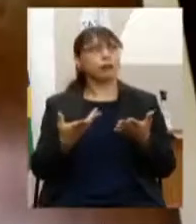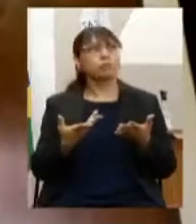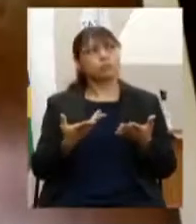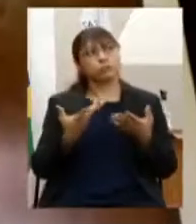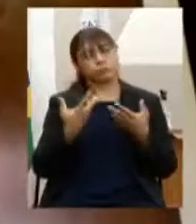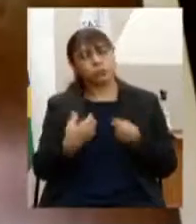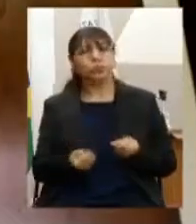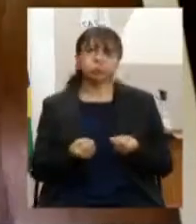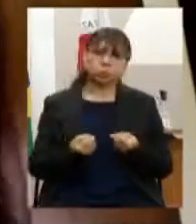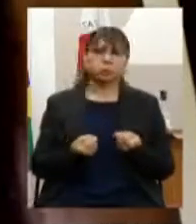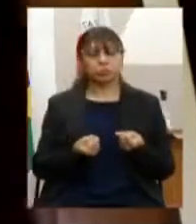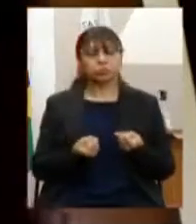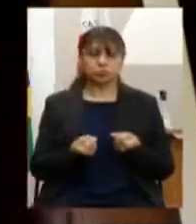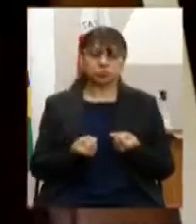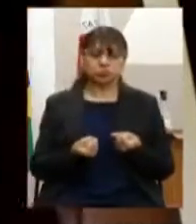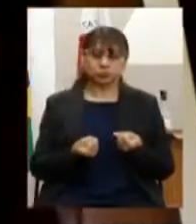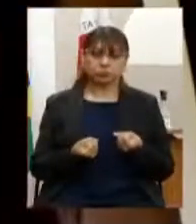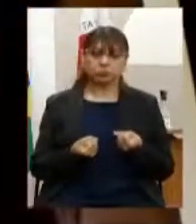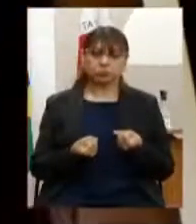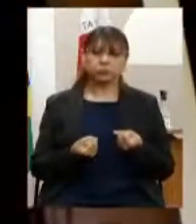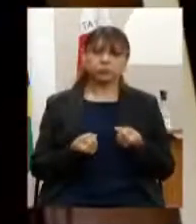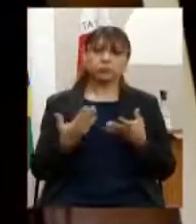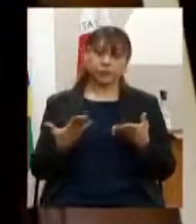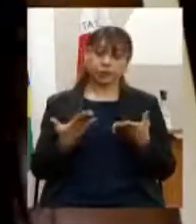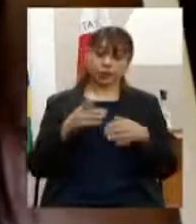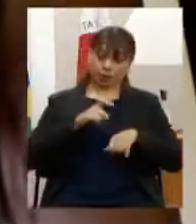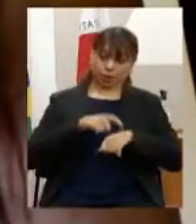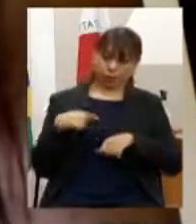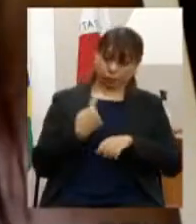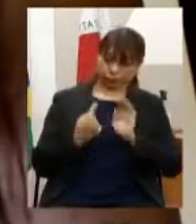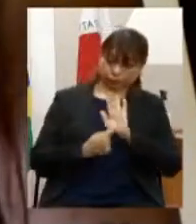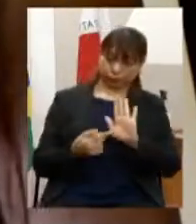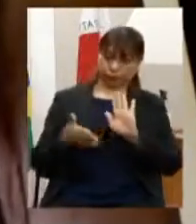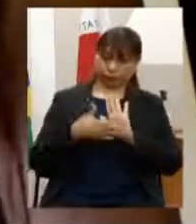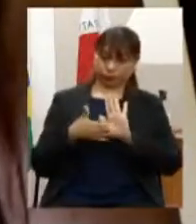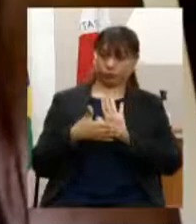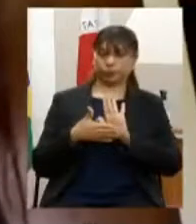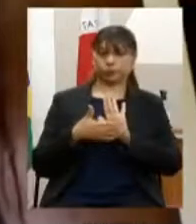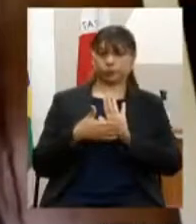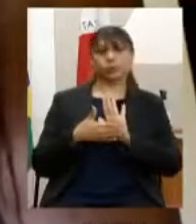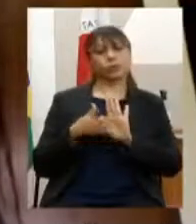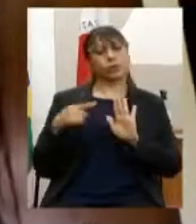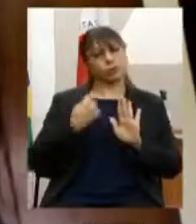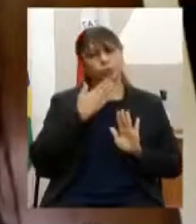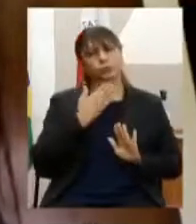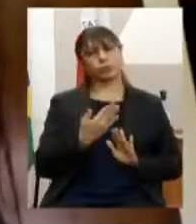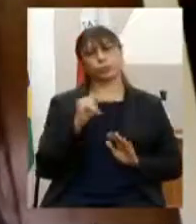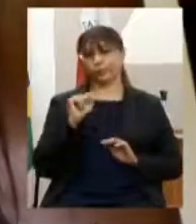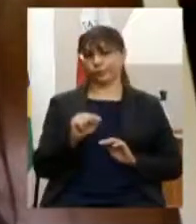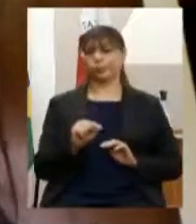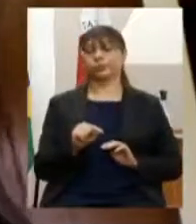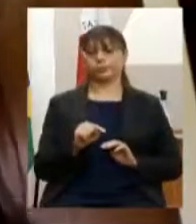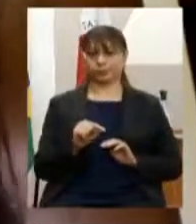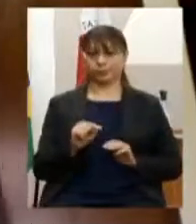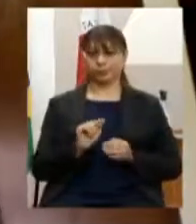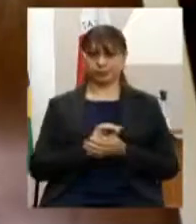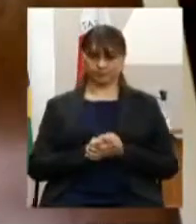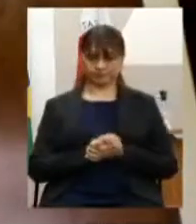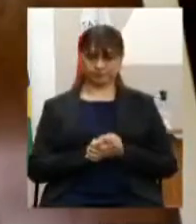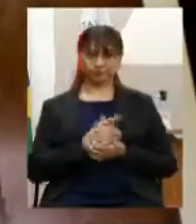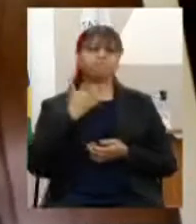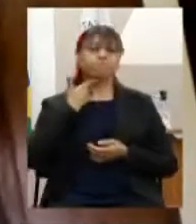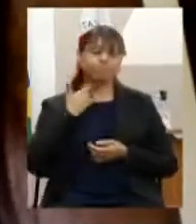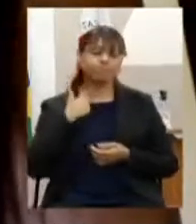então ao apresentar as nossas propostas essa é a nossa nosso